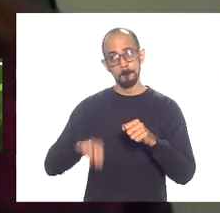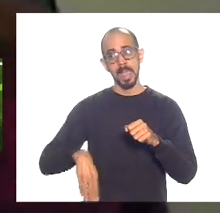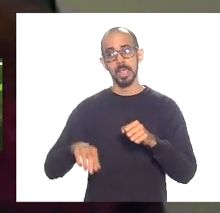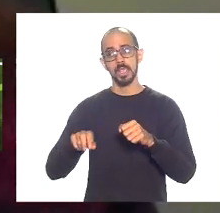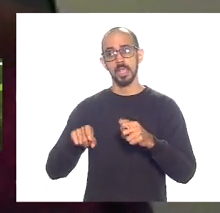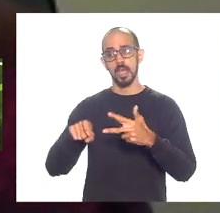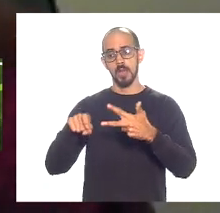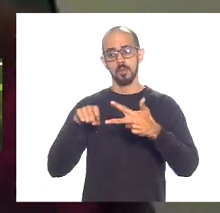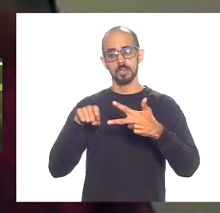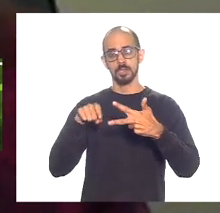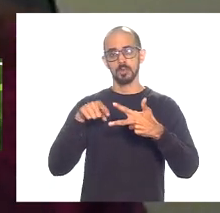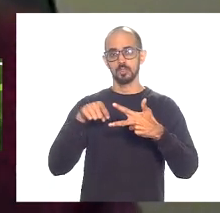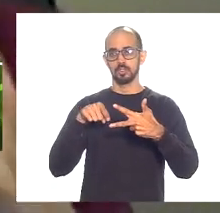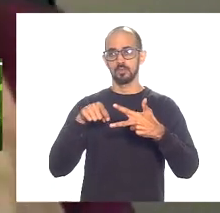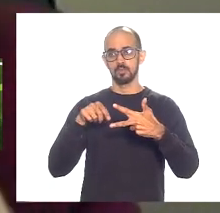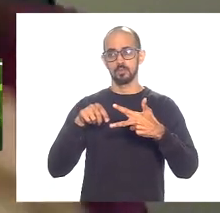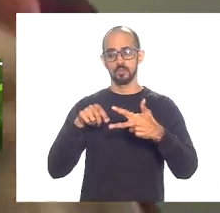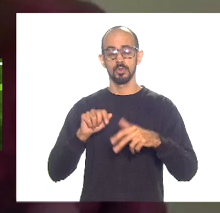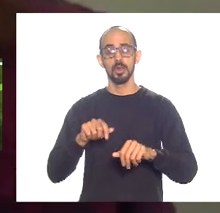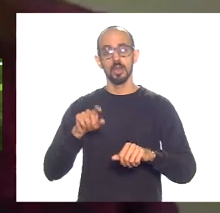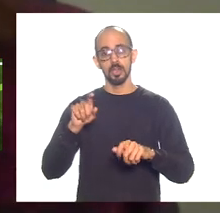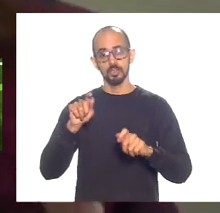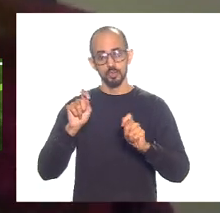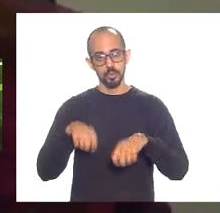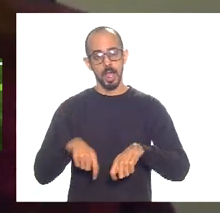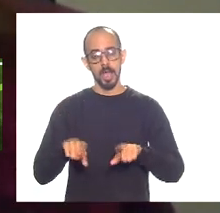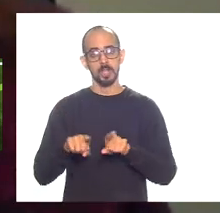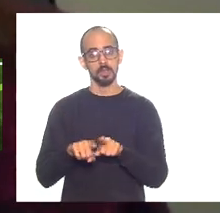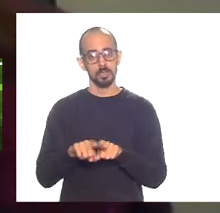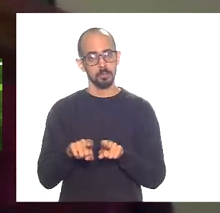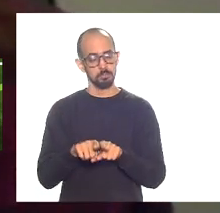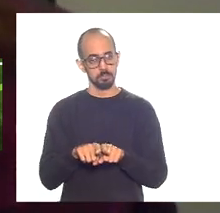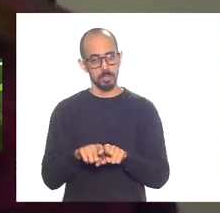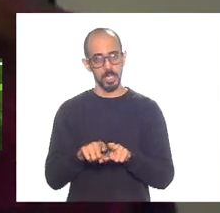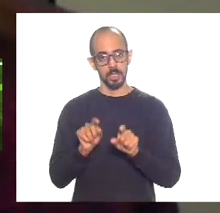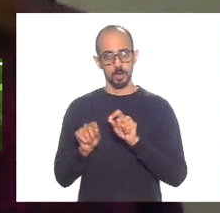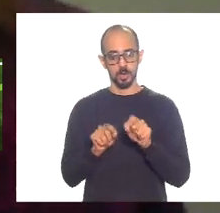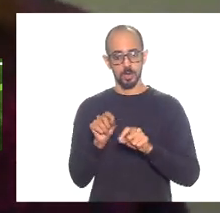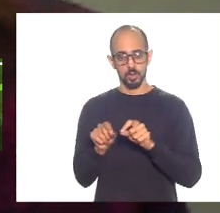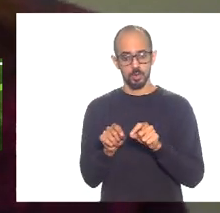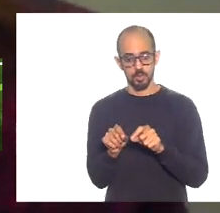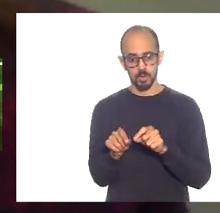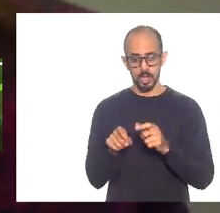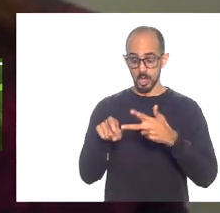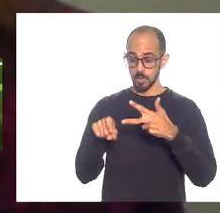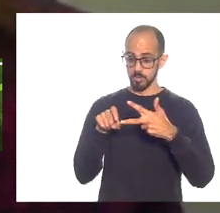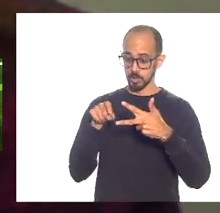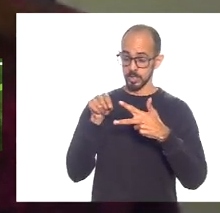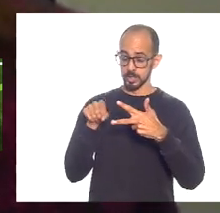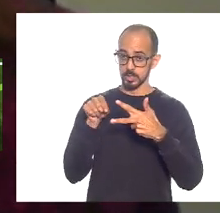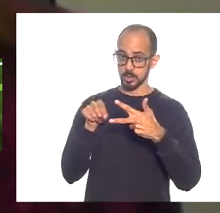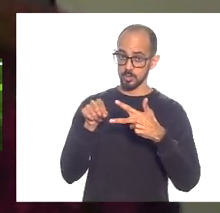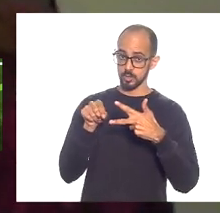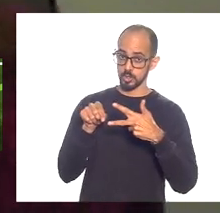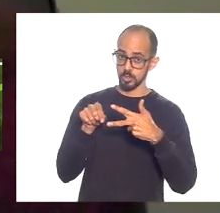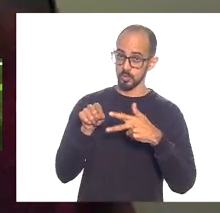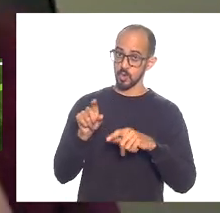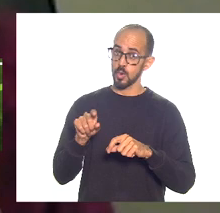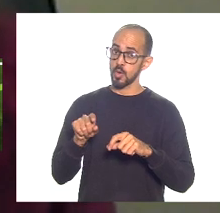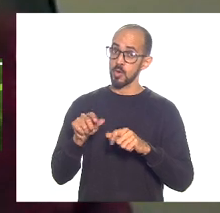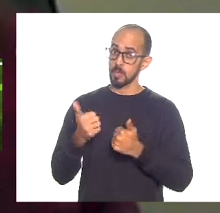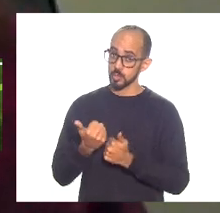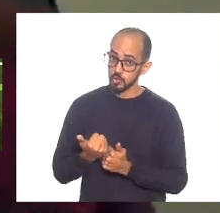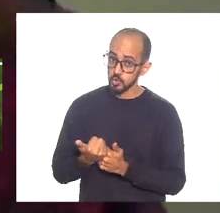forma de isso dará sem dúvida nenhuma ao poder poder executivo não só uma